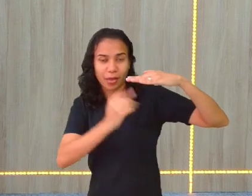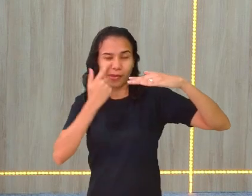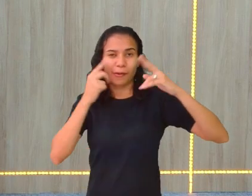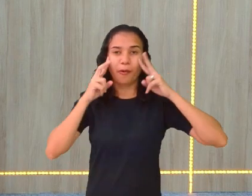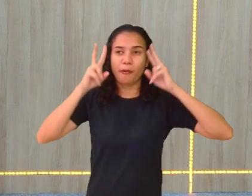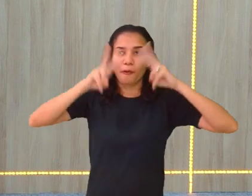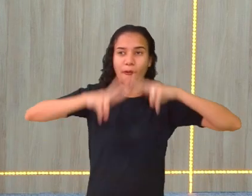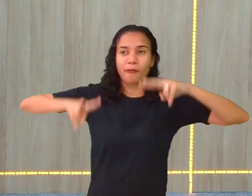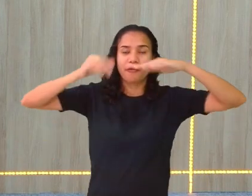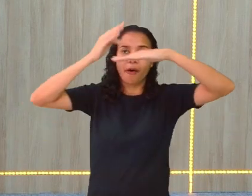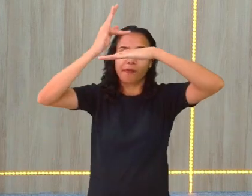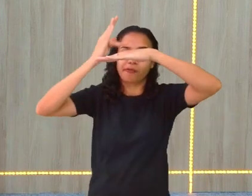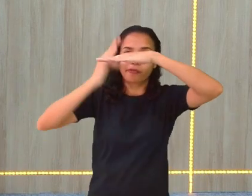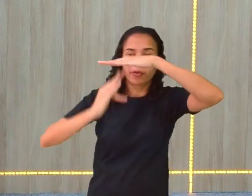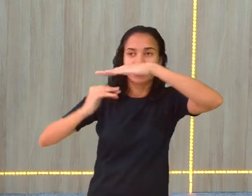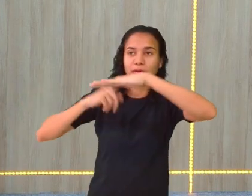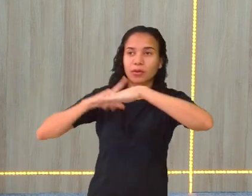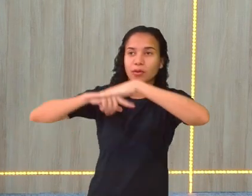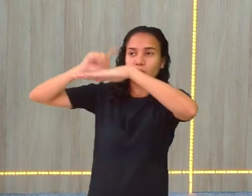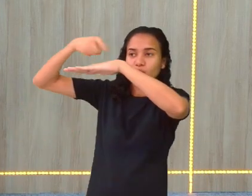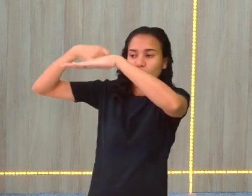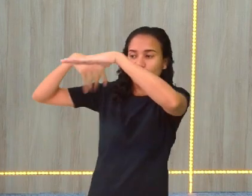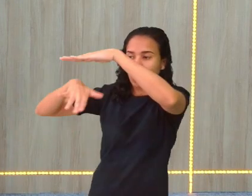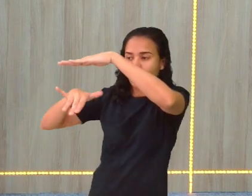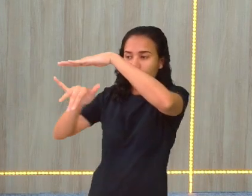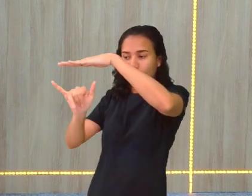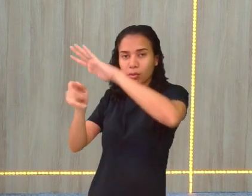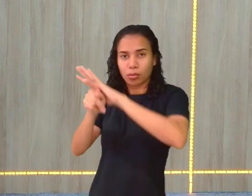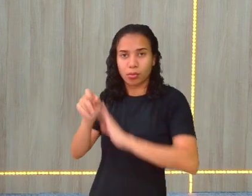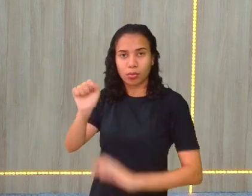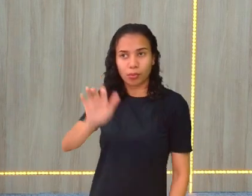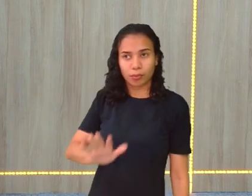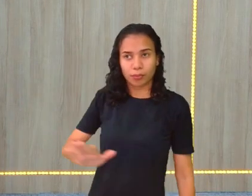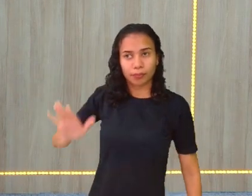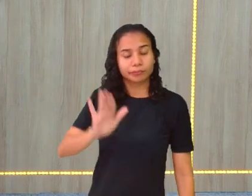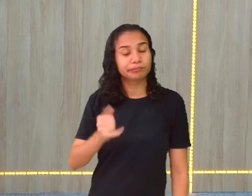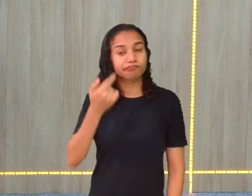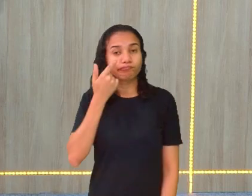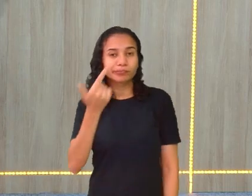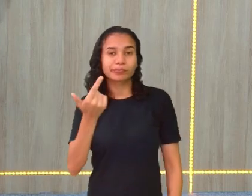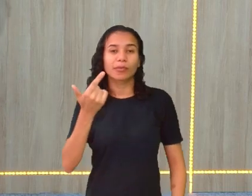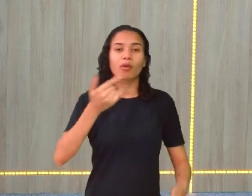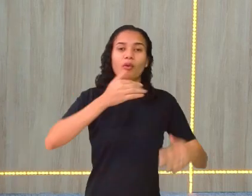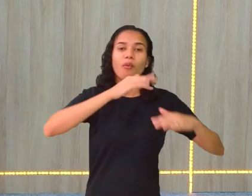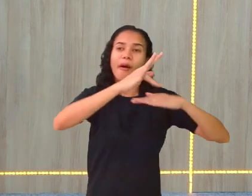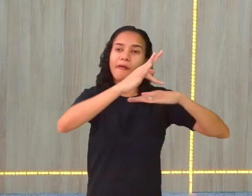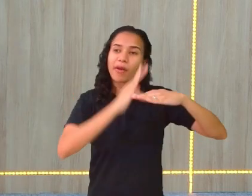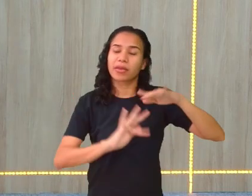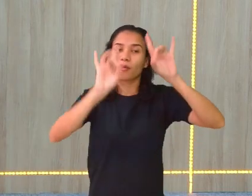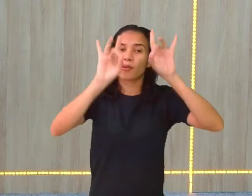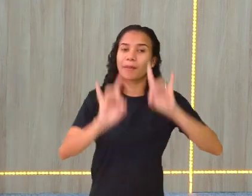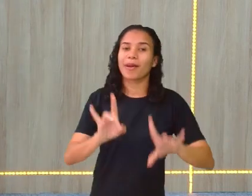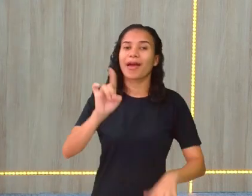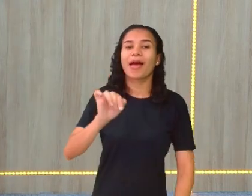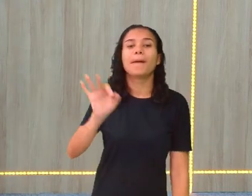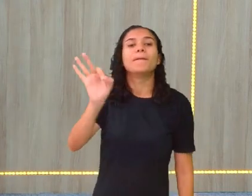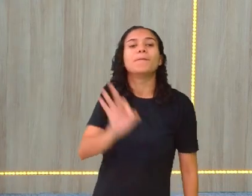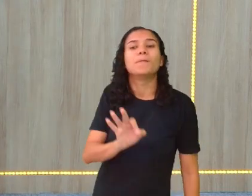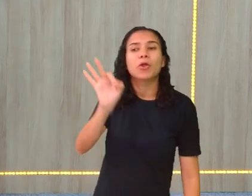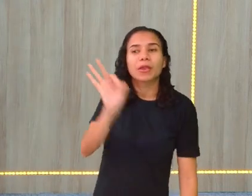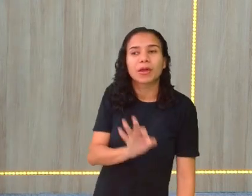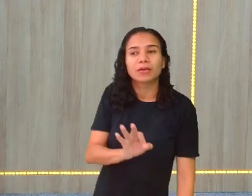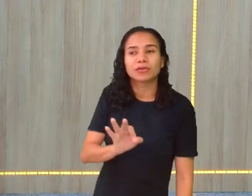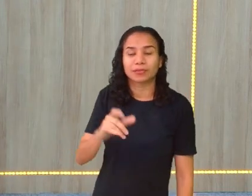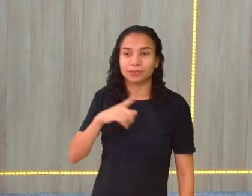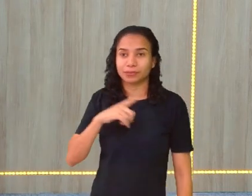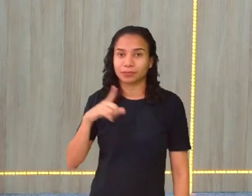eu tenho a parte e embaixo sempre o todo. Uma fração especial, que é a porcentagem. A